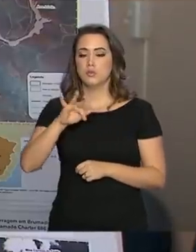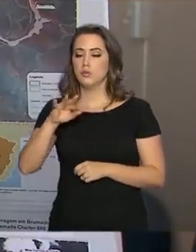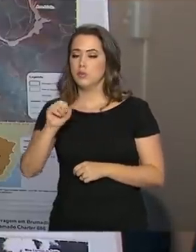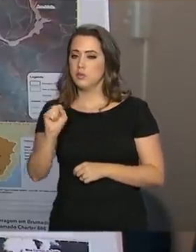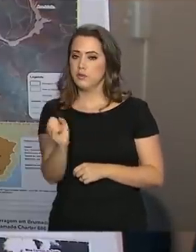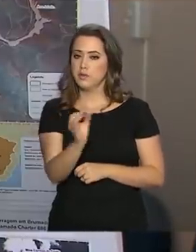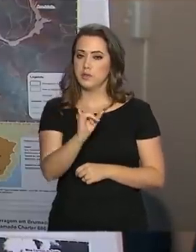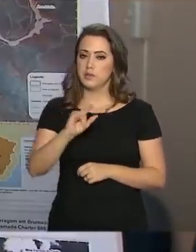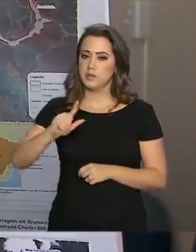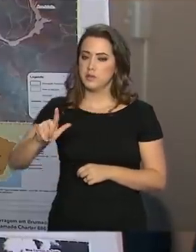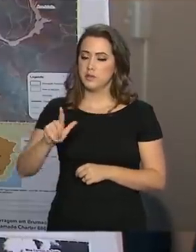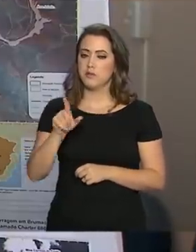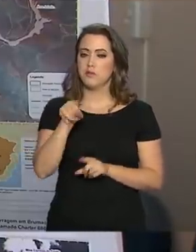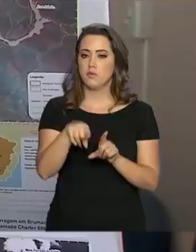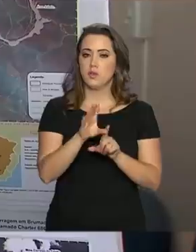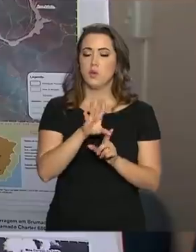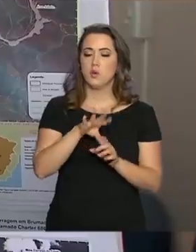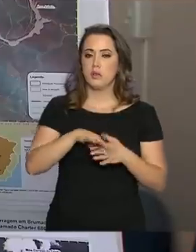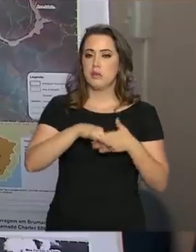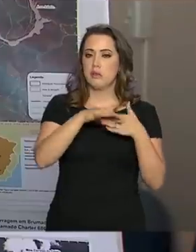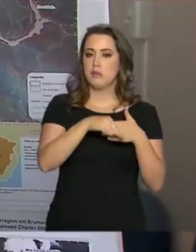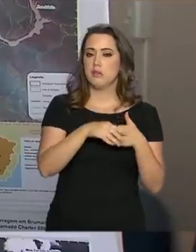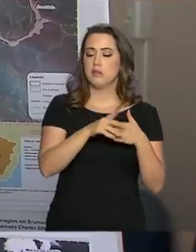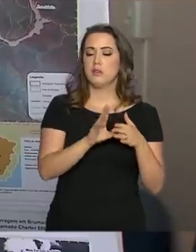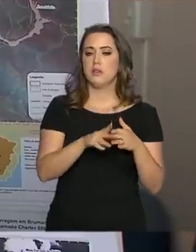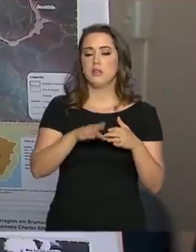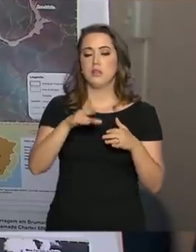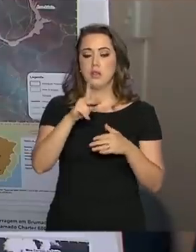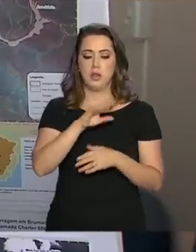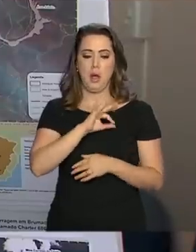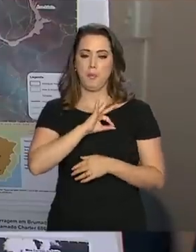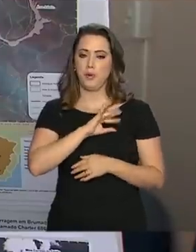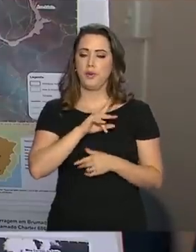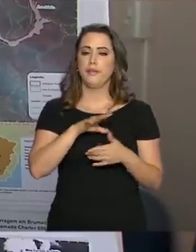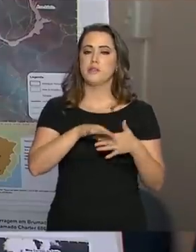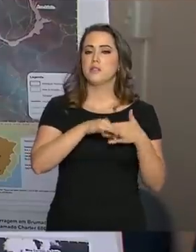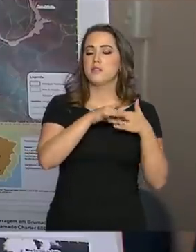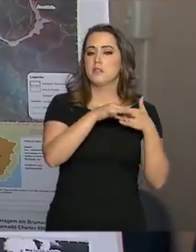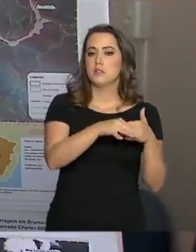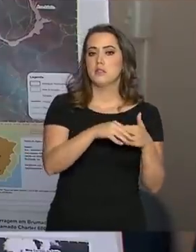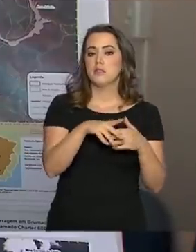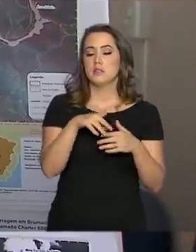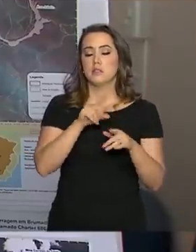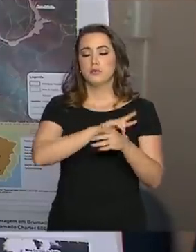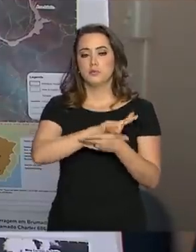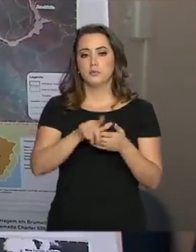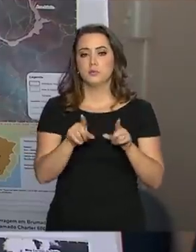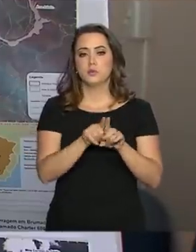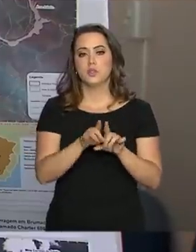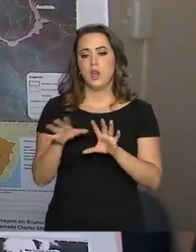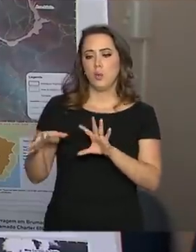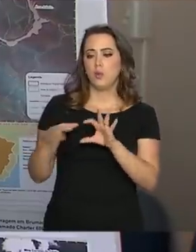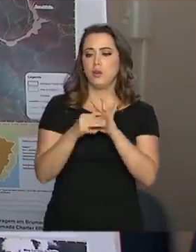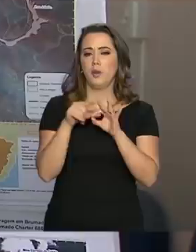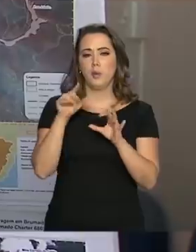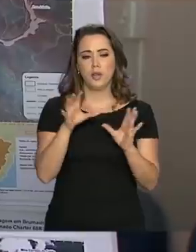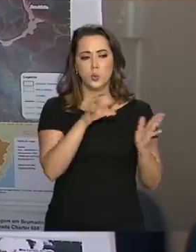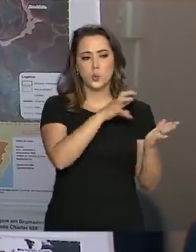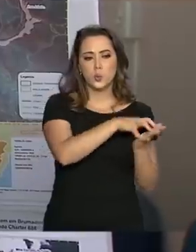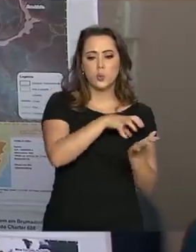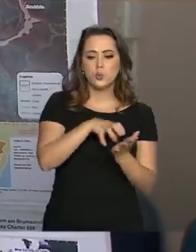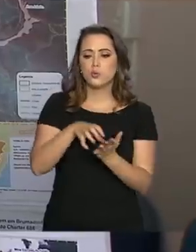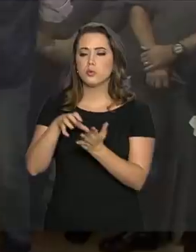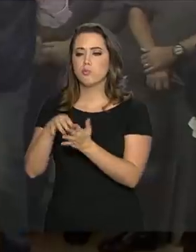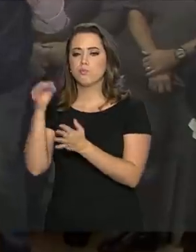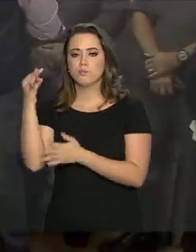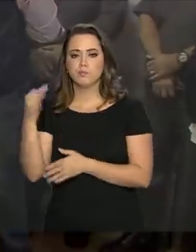comandante do bombeiro, comandante da PM, agora há pouco, que a coordenação entre as agências está muito bem realizada, está sendo muito